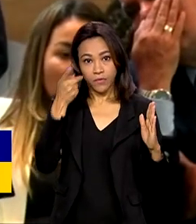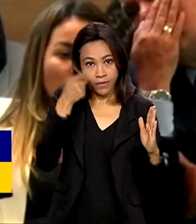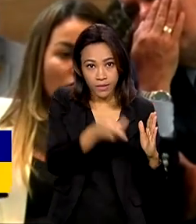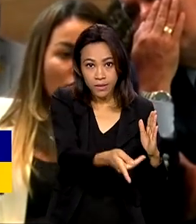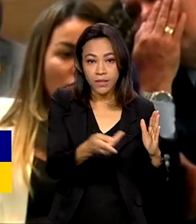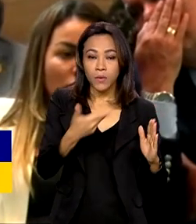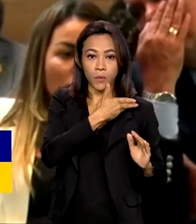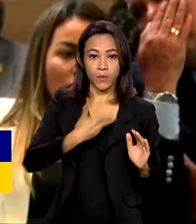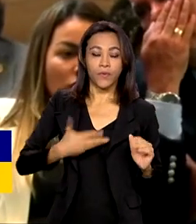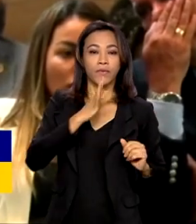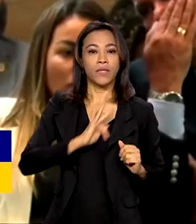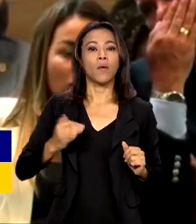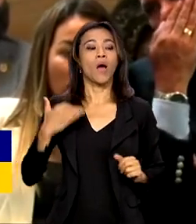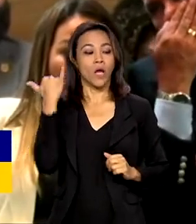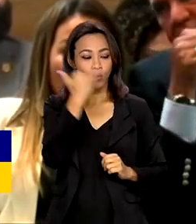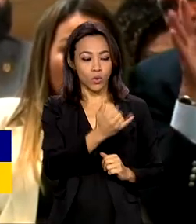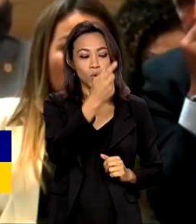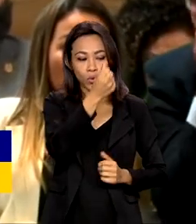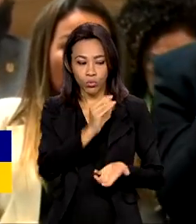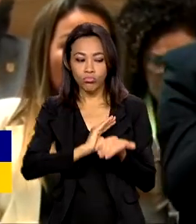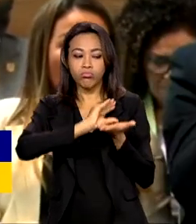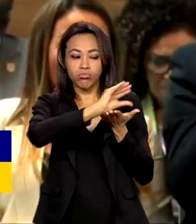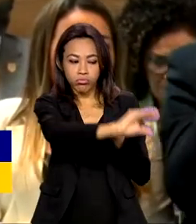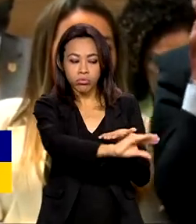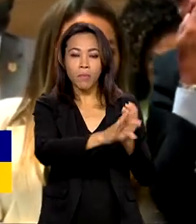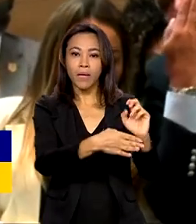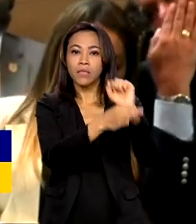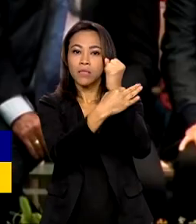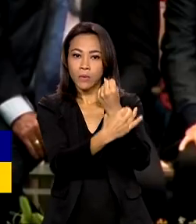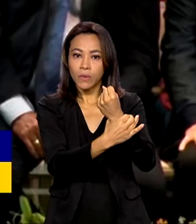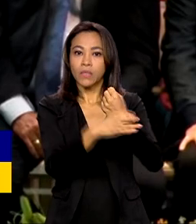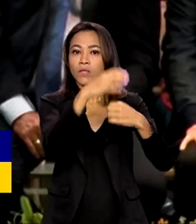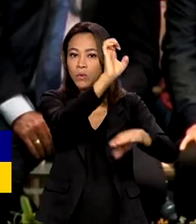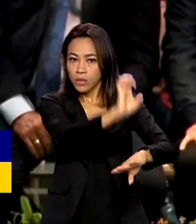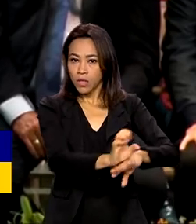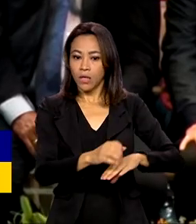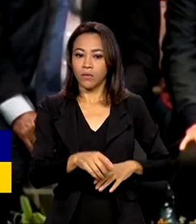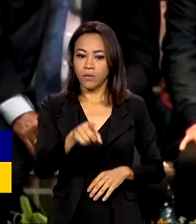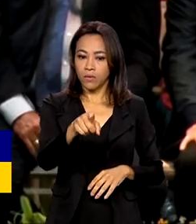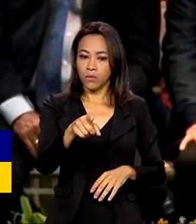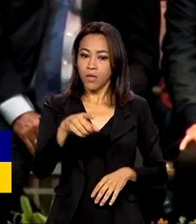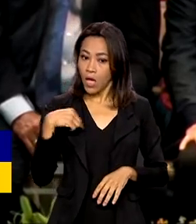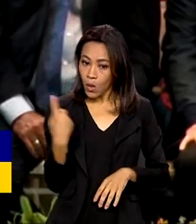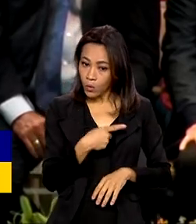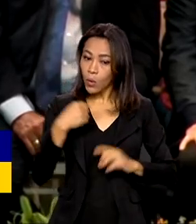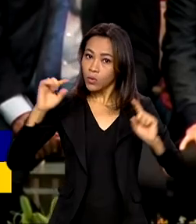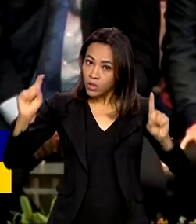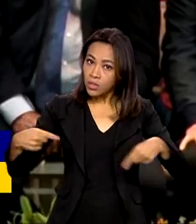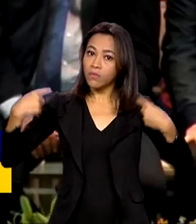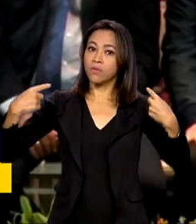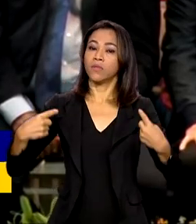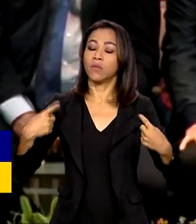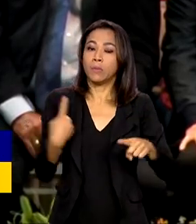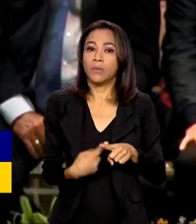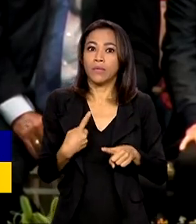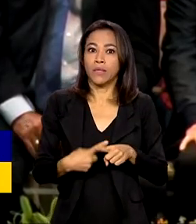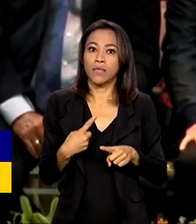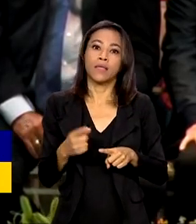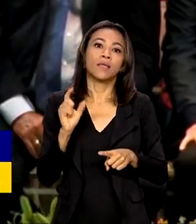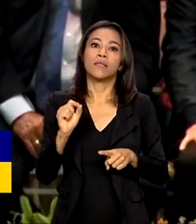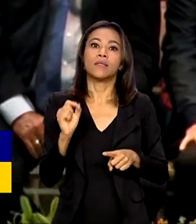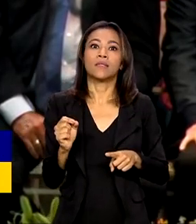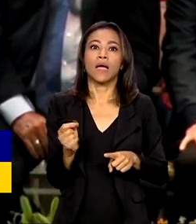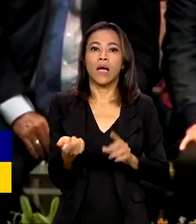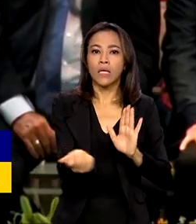anunciou o repasse de recursos para a segurança pública no Estado. É o nosso desafio pelo crescimento da